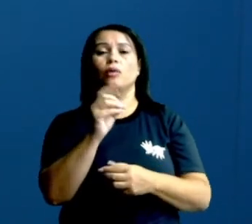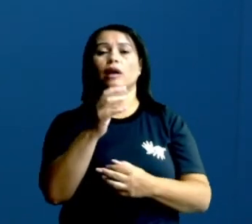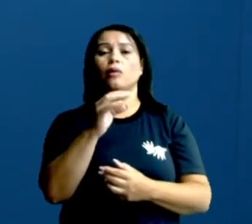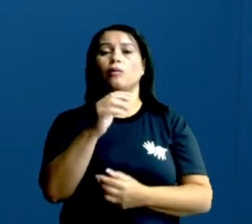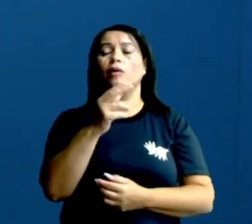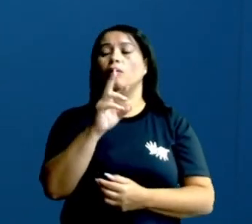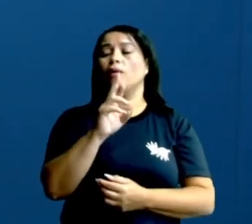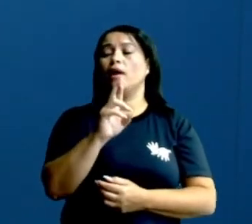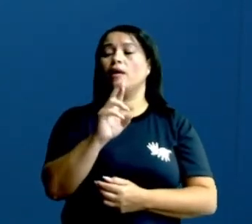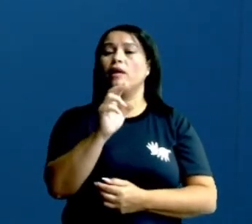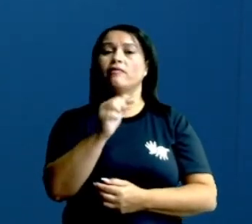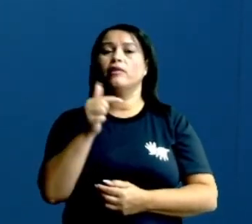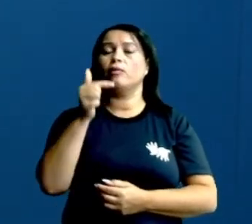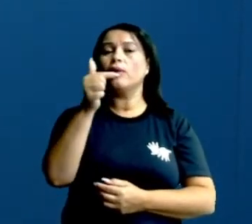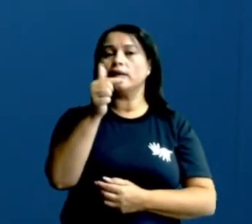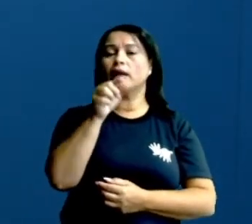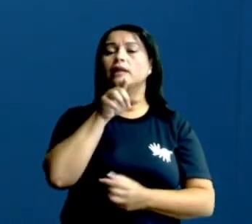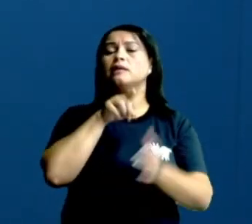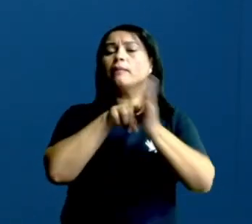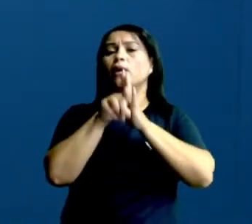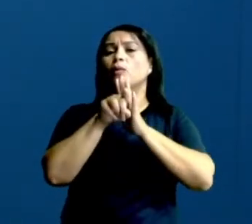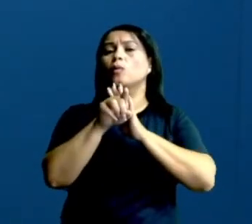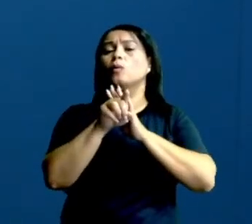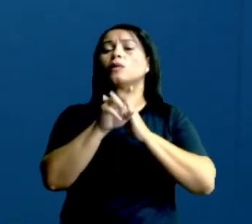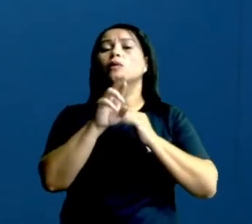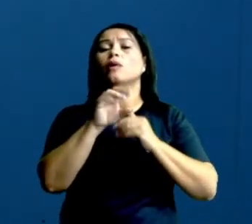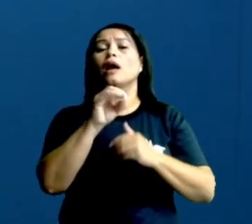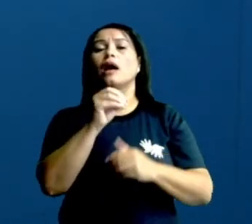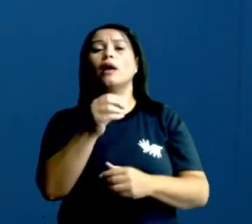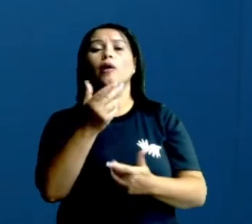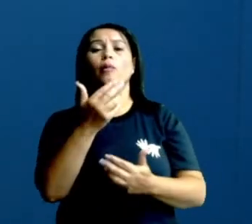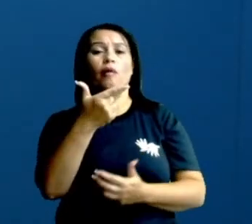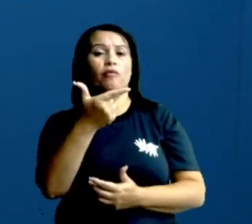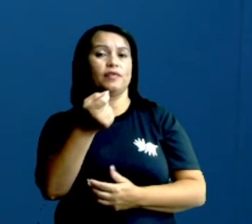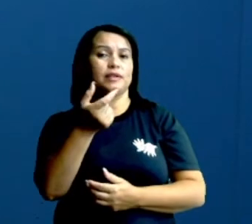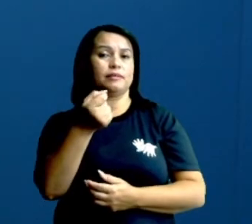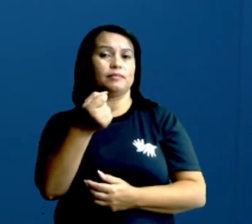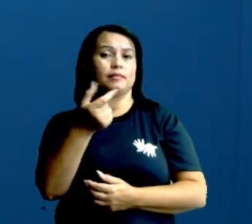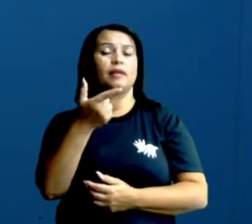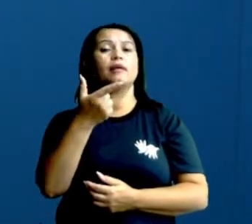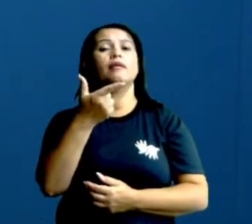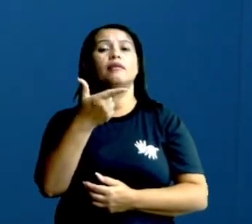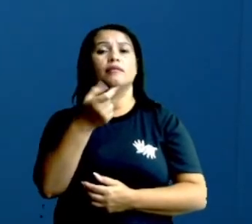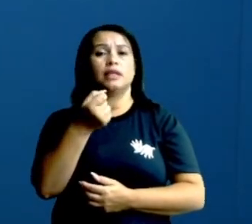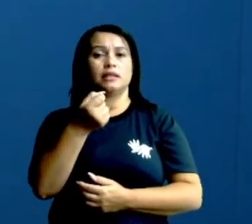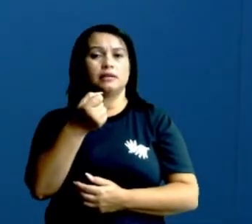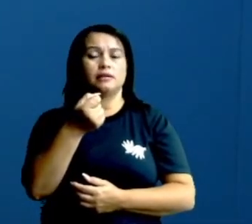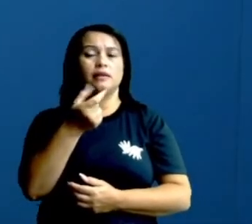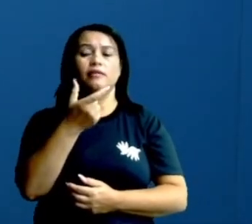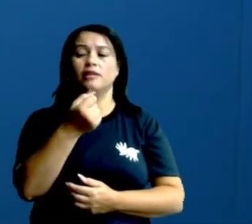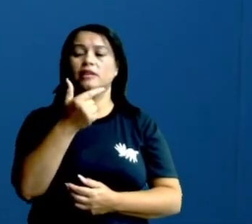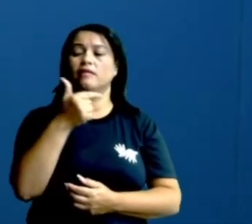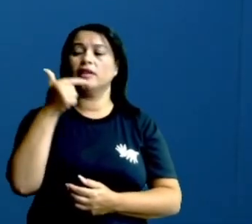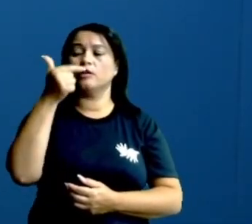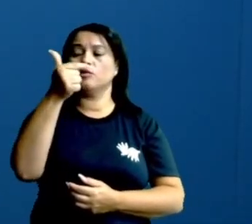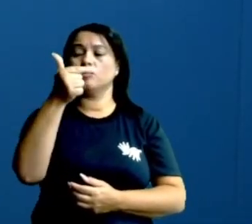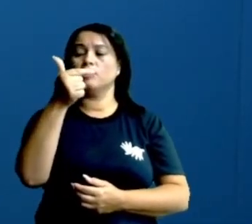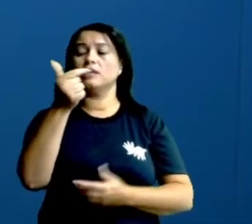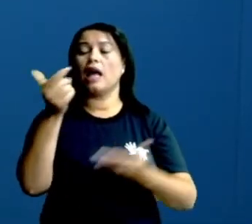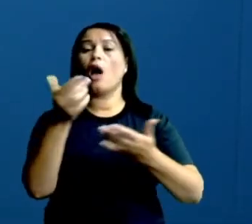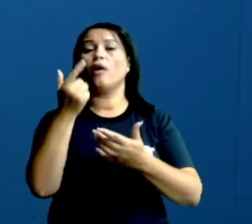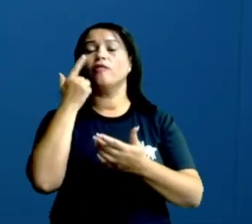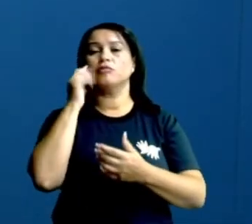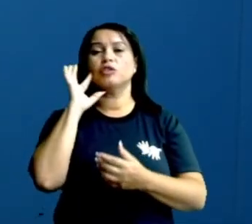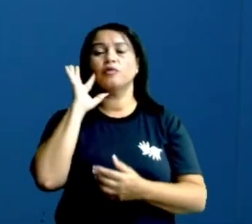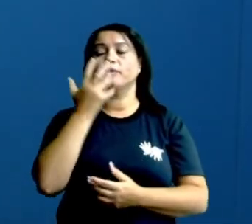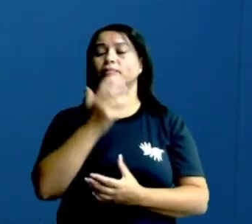elevado ao quadrado. O raio nessa questão, ele disse que o raio valia quanto? 20. Então eu coloquei aqui, 20 elevado a 2. E agora